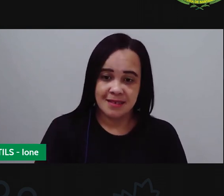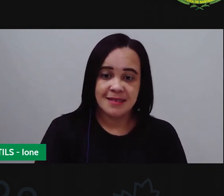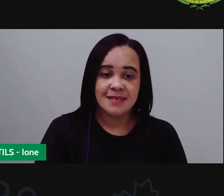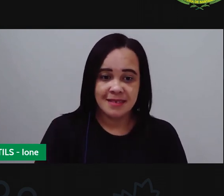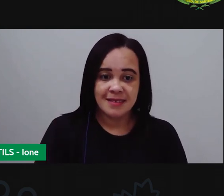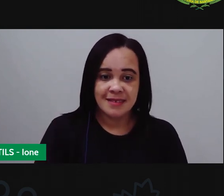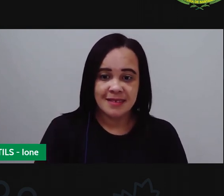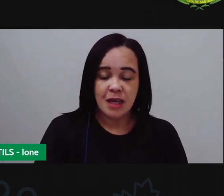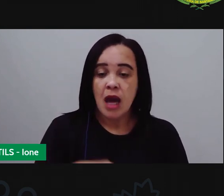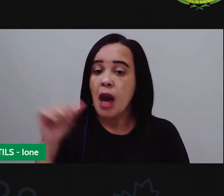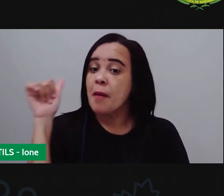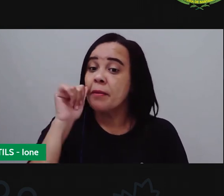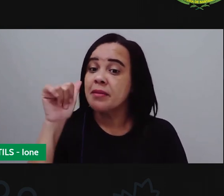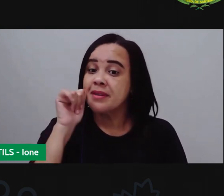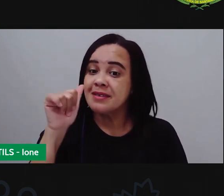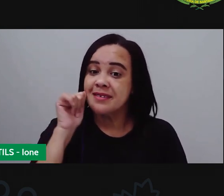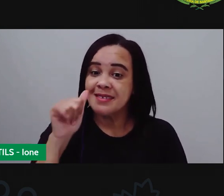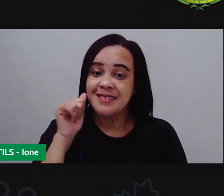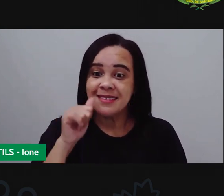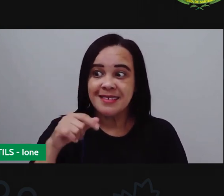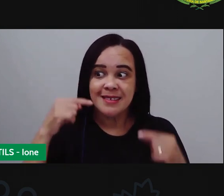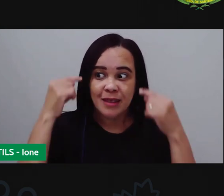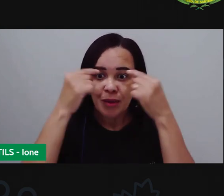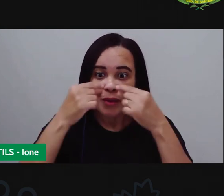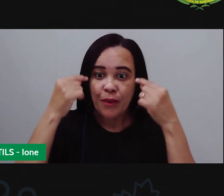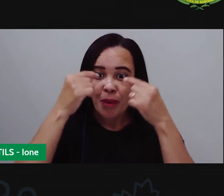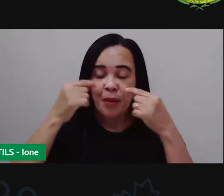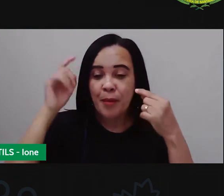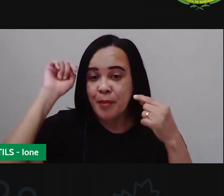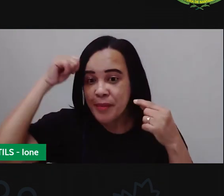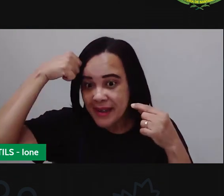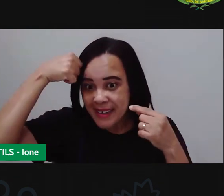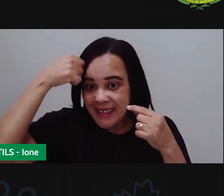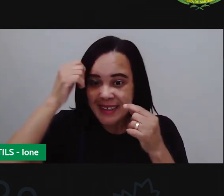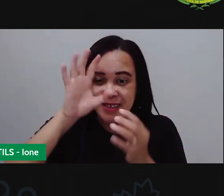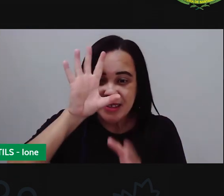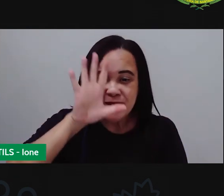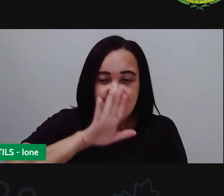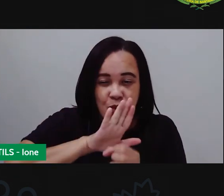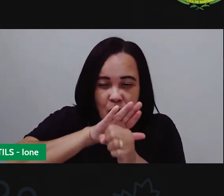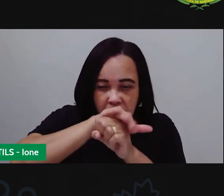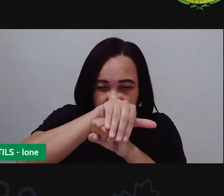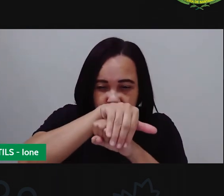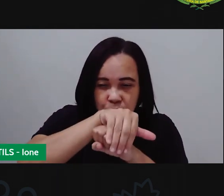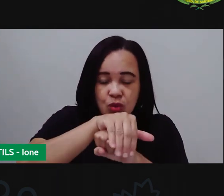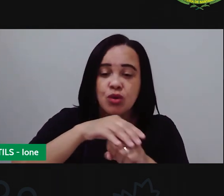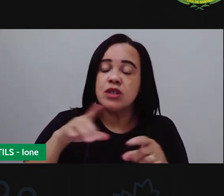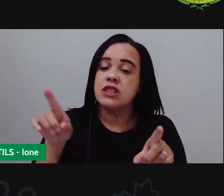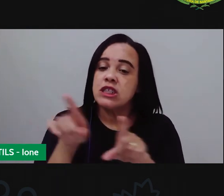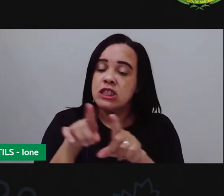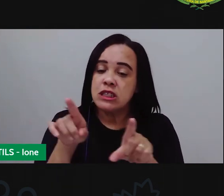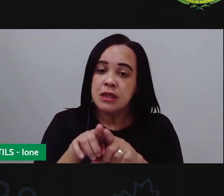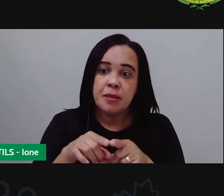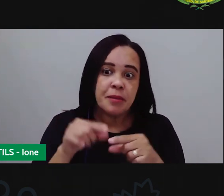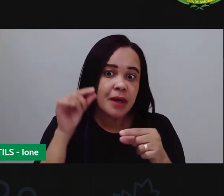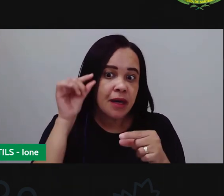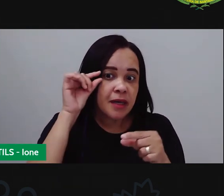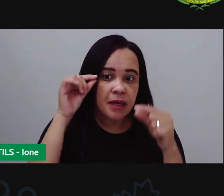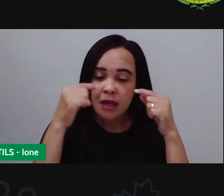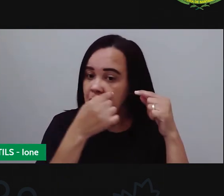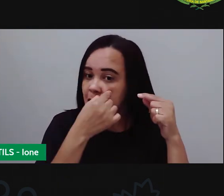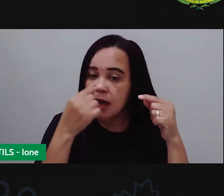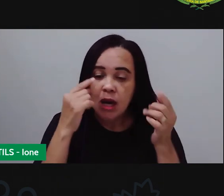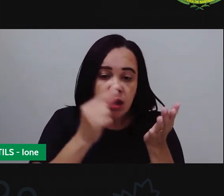olhos negros como a noite, olhos negros como as oitonas pretas, o